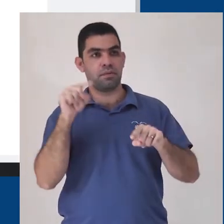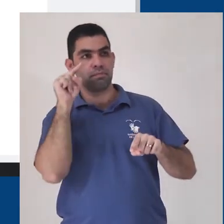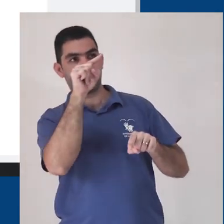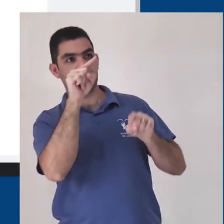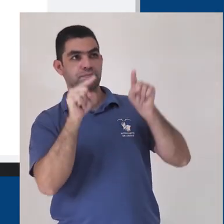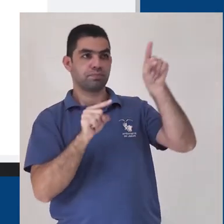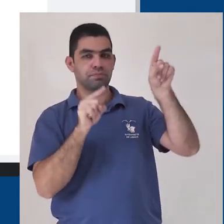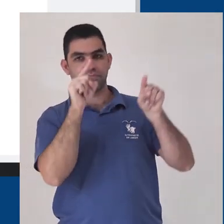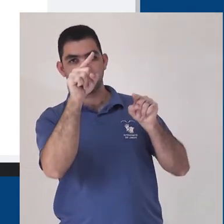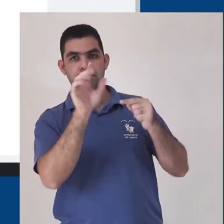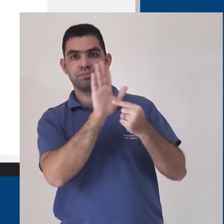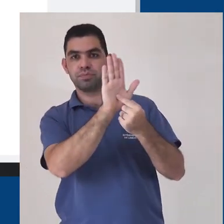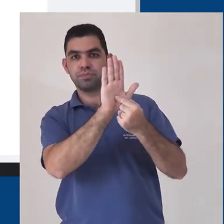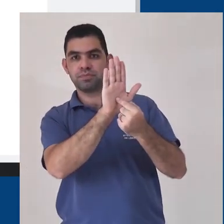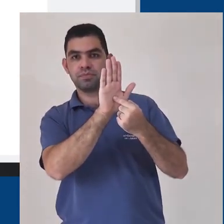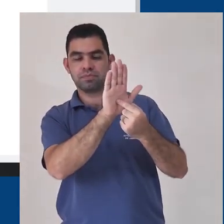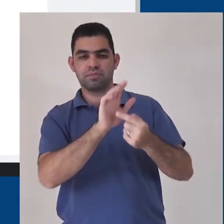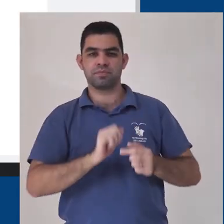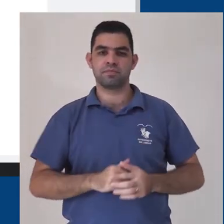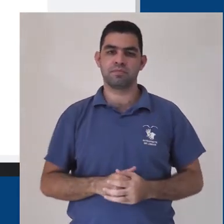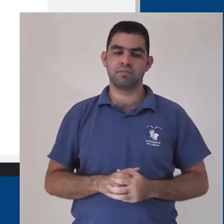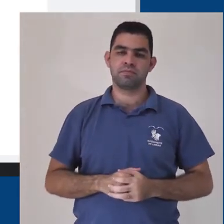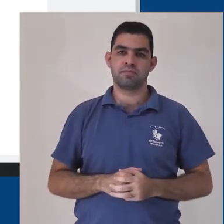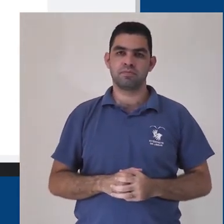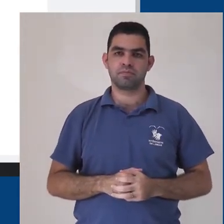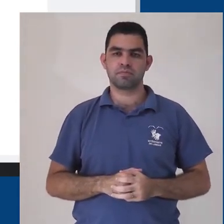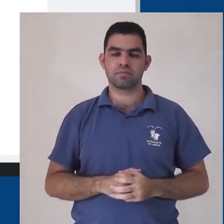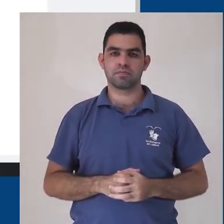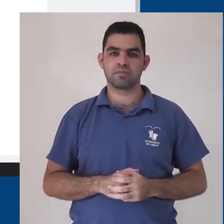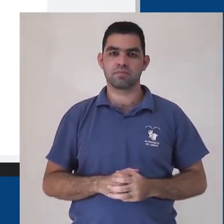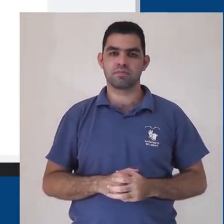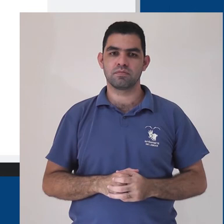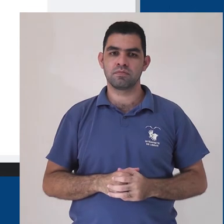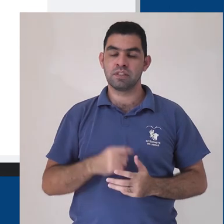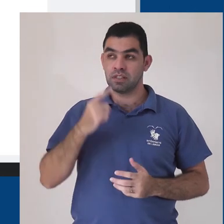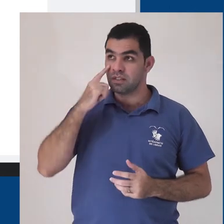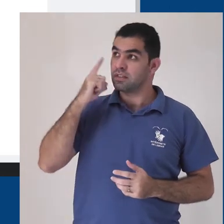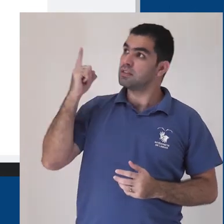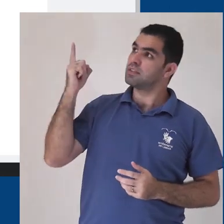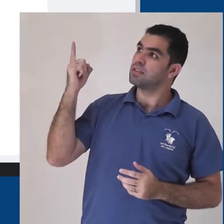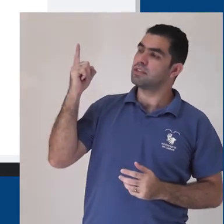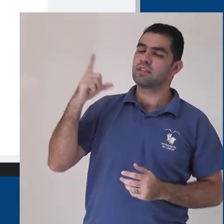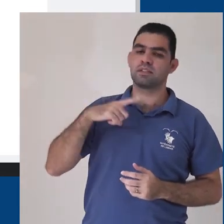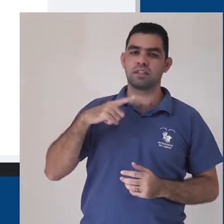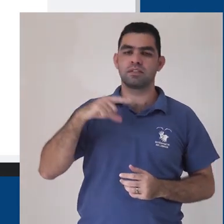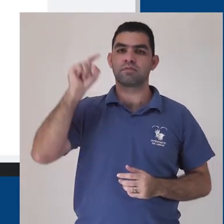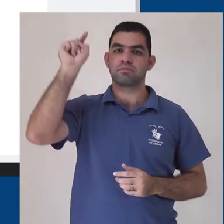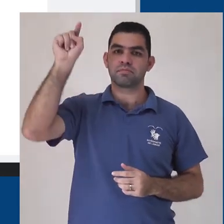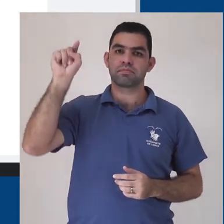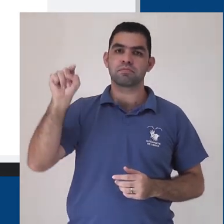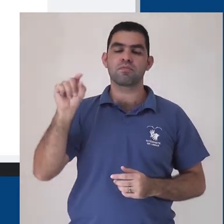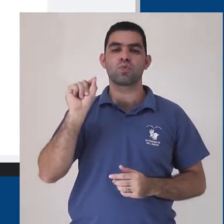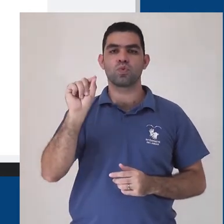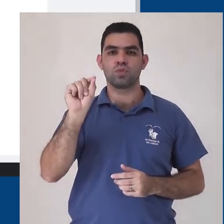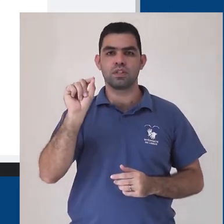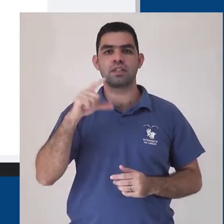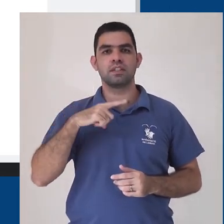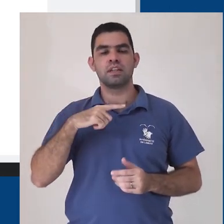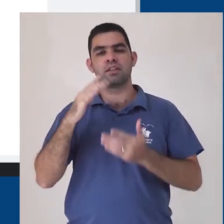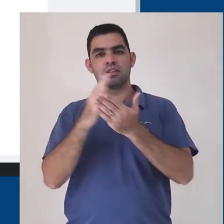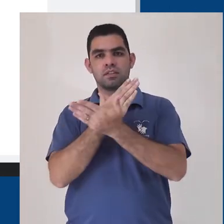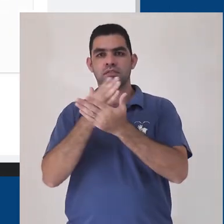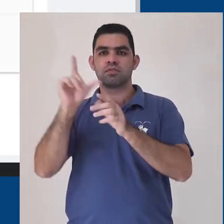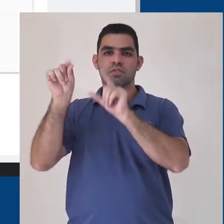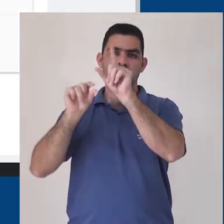sem criar uma marca permanente. No canto superior direito, temos o menu de três pontinhos. Nele, temos